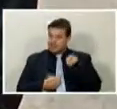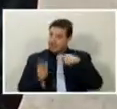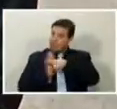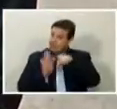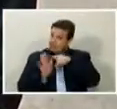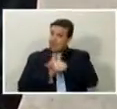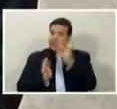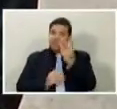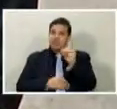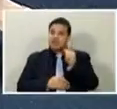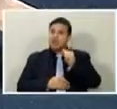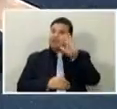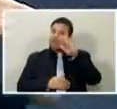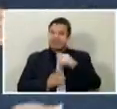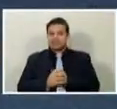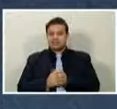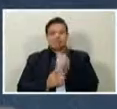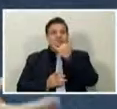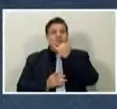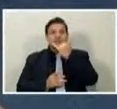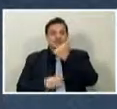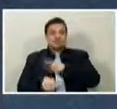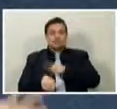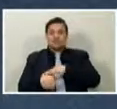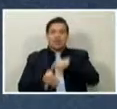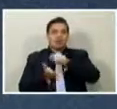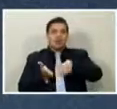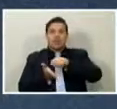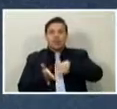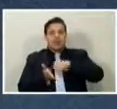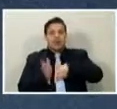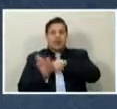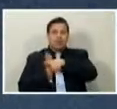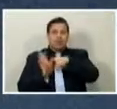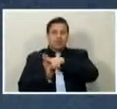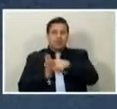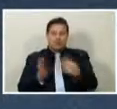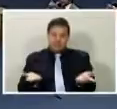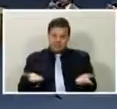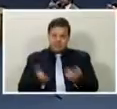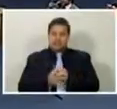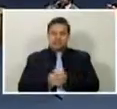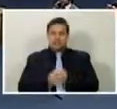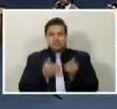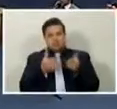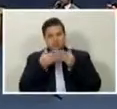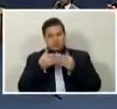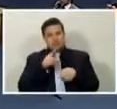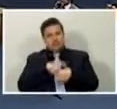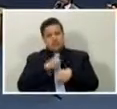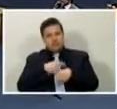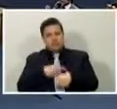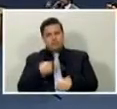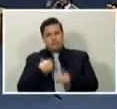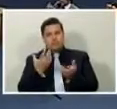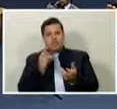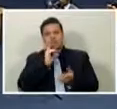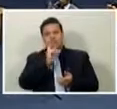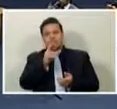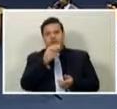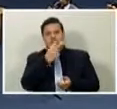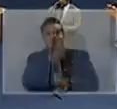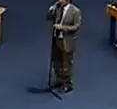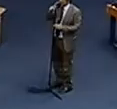Exato, eu não tive o tempo de anotar. Dá para mim, o seu verão me concede uma parte, eu queria responder a 23ª